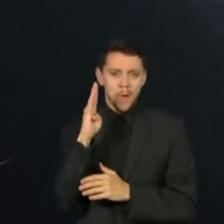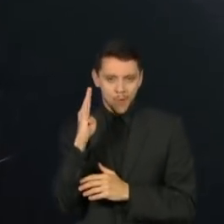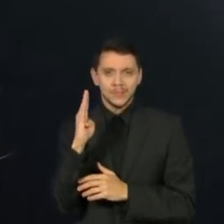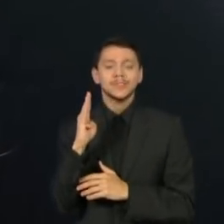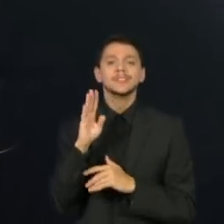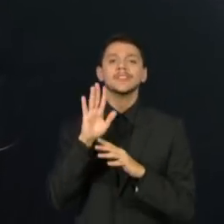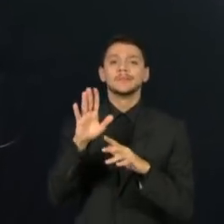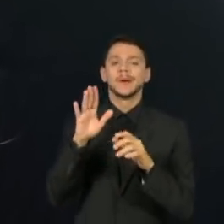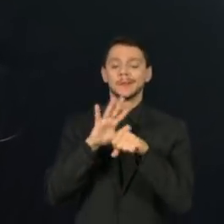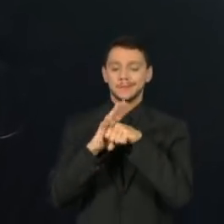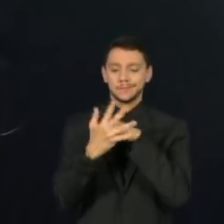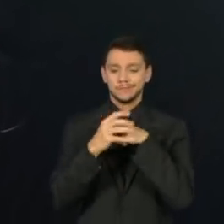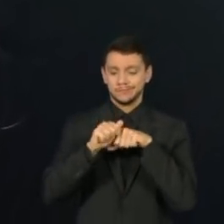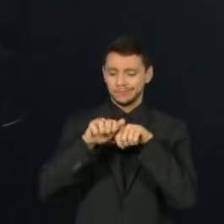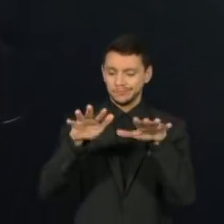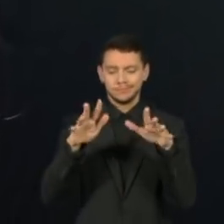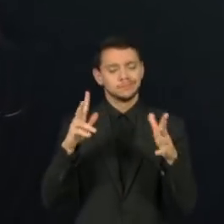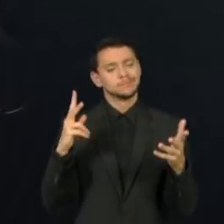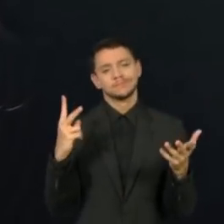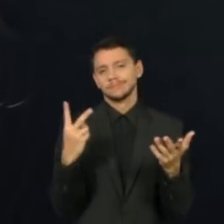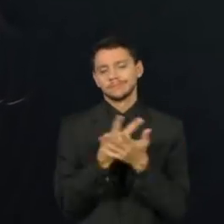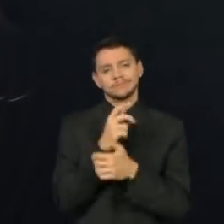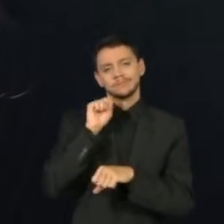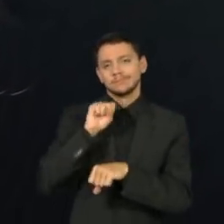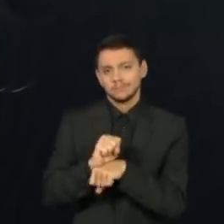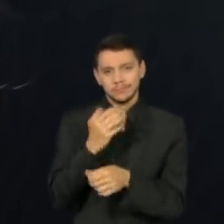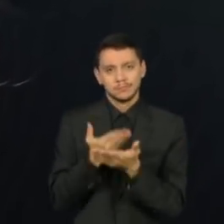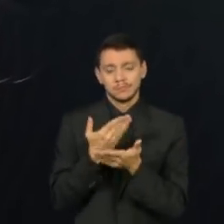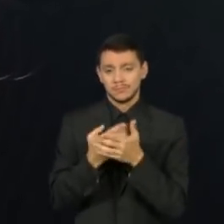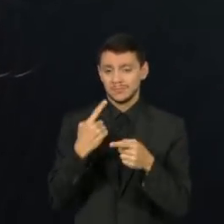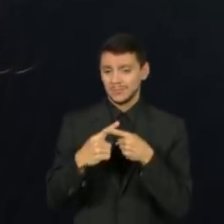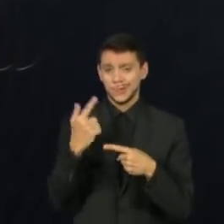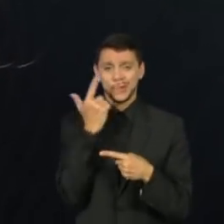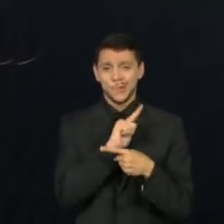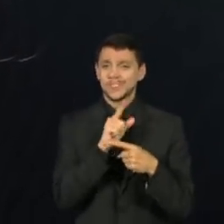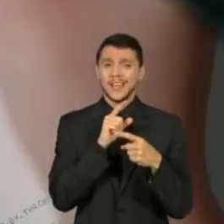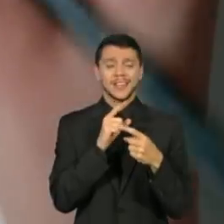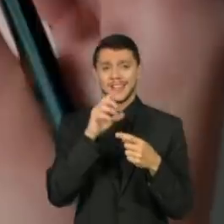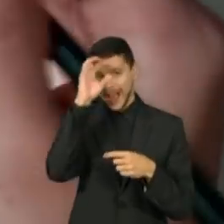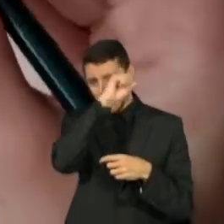estudos por não se adaptar ao ensino à distância, mas pretende voltar.